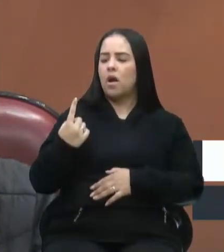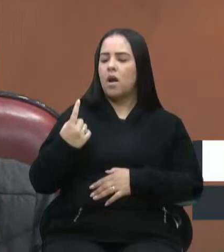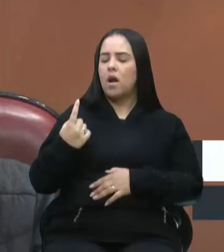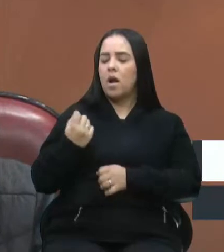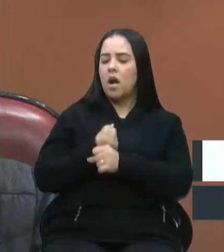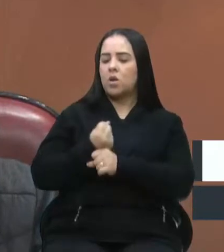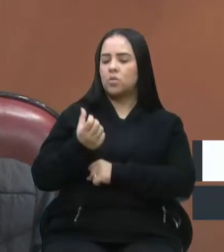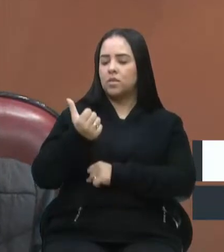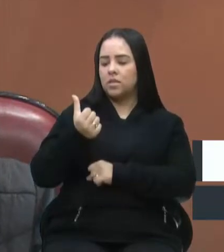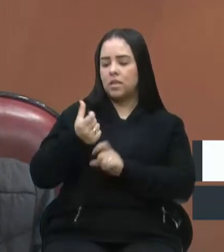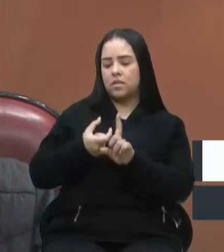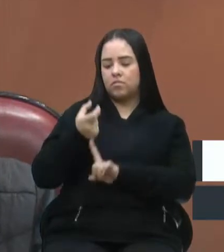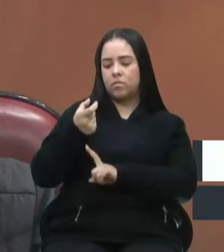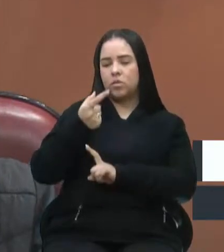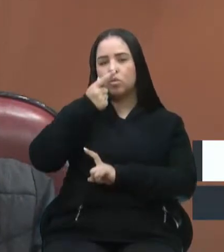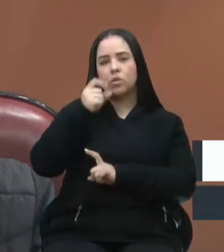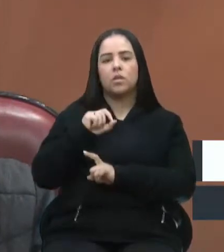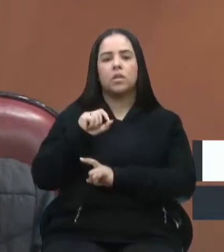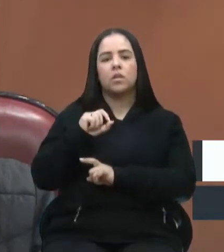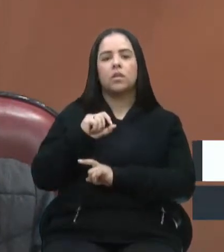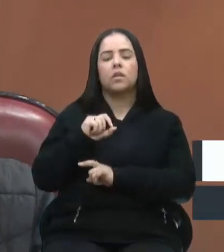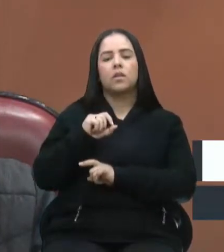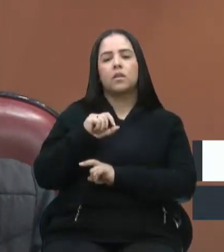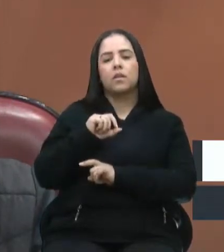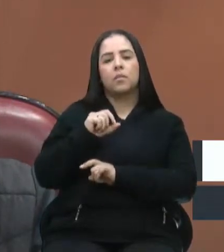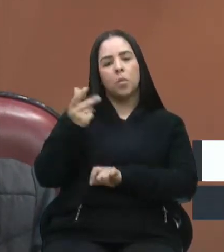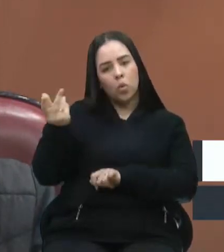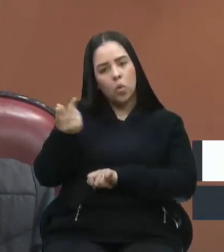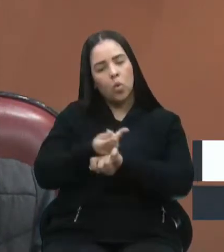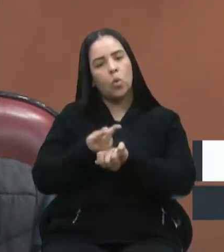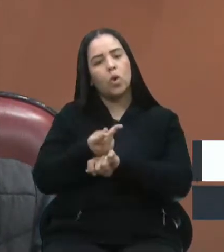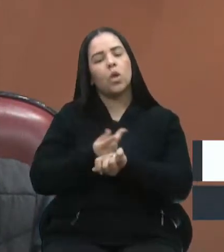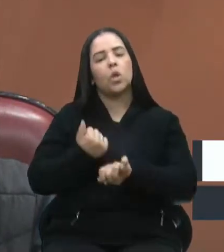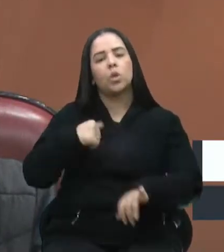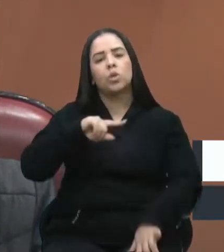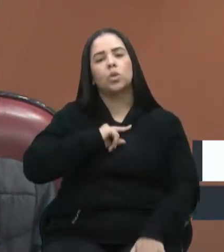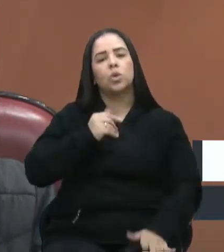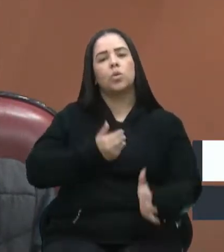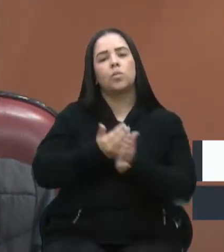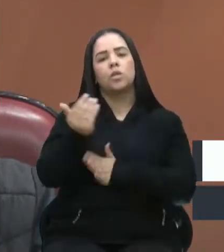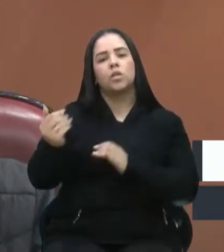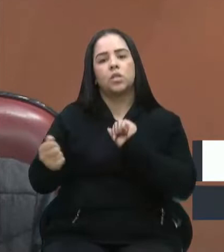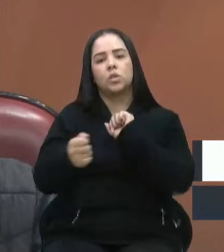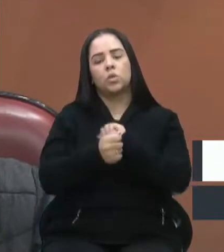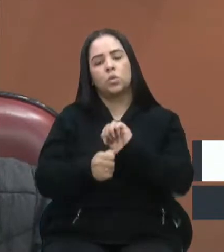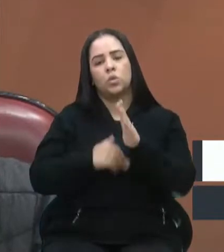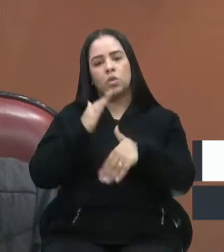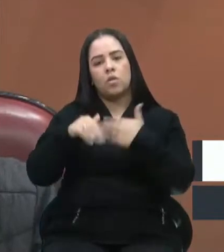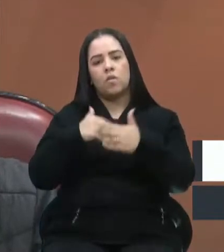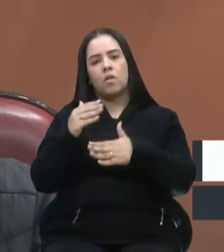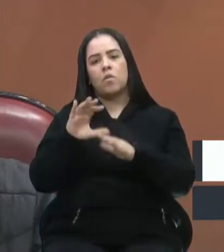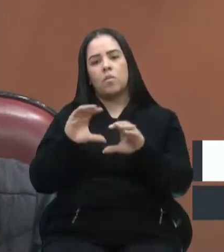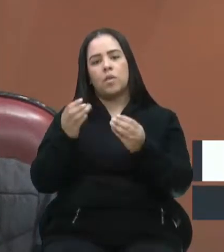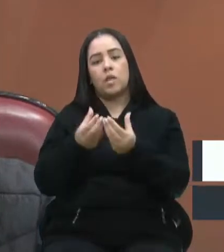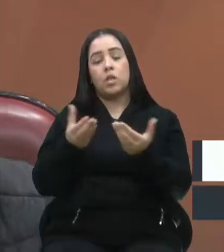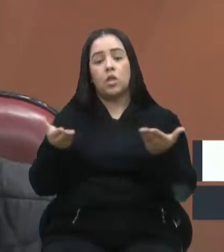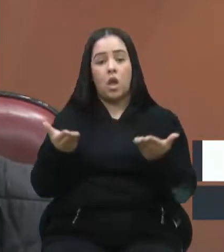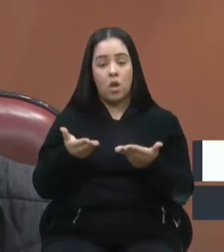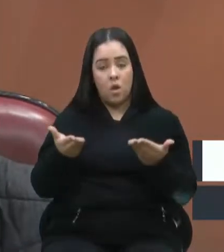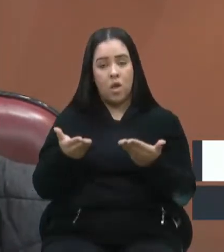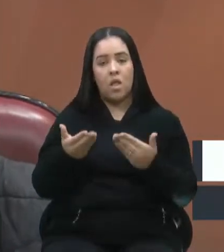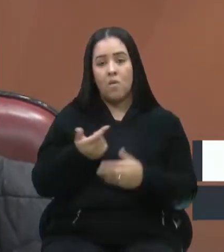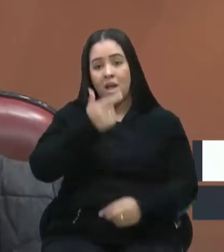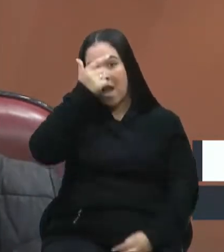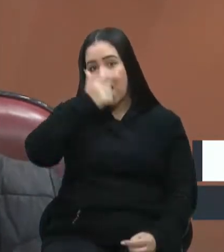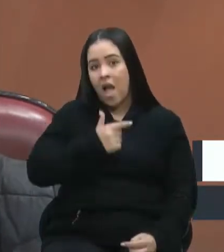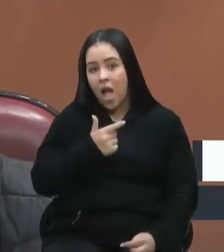projeto em pauta, de ir atrás, de nós começarmos construir junto com as comunidades. E hoje, acho